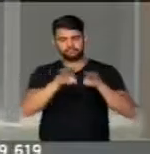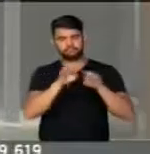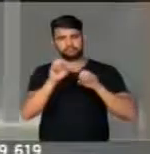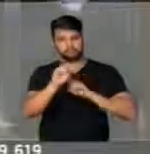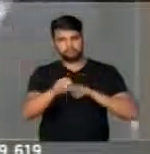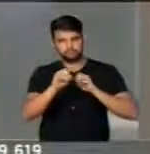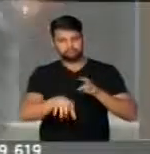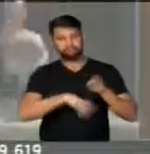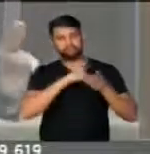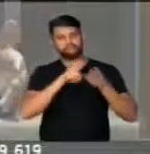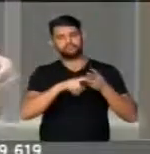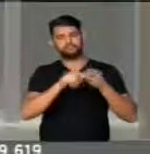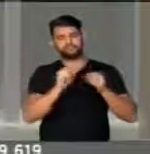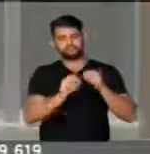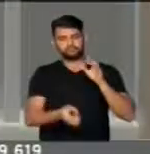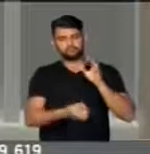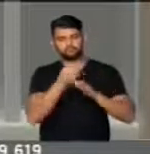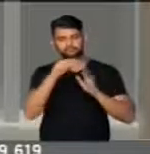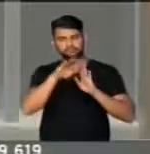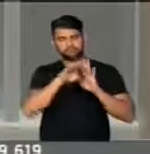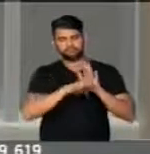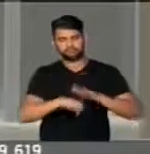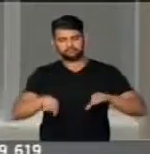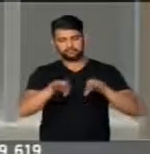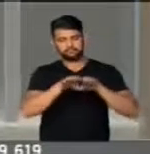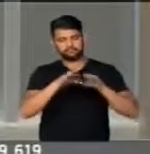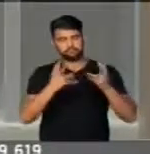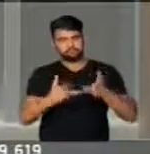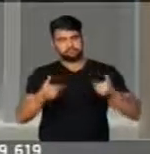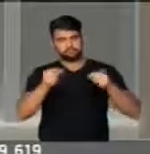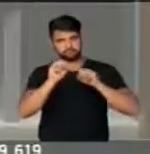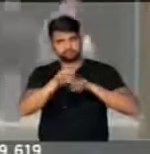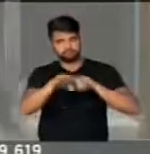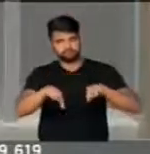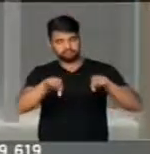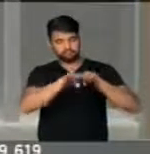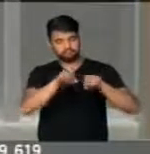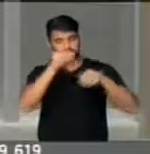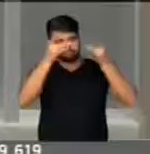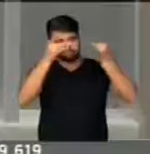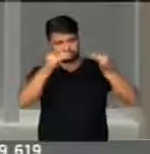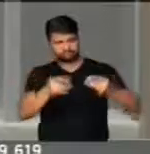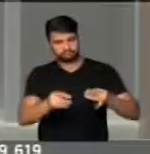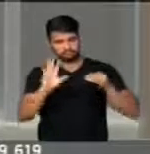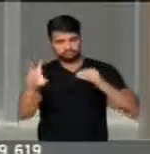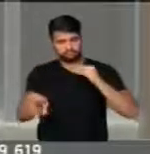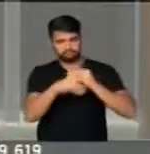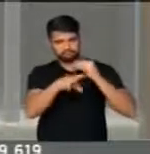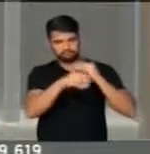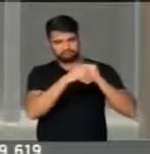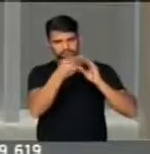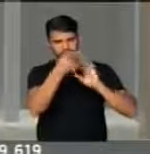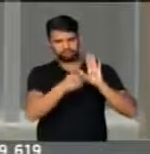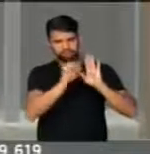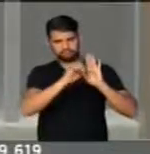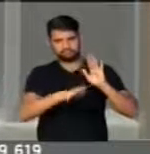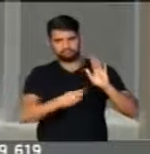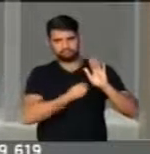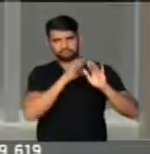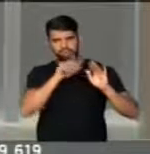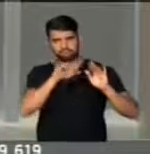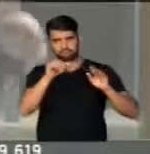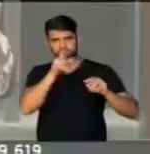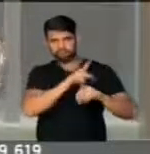ensino, o estabelecimento de padrões mínimos de qualidade, a definição e implementação de planos de carreira,